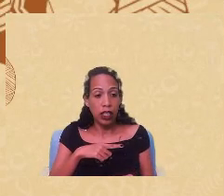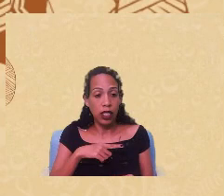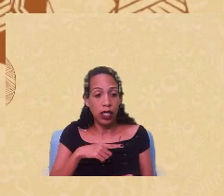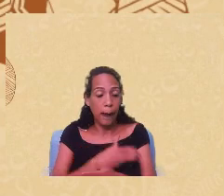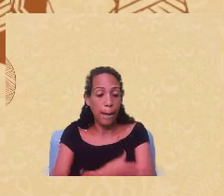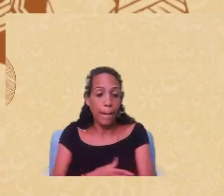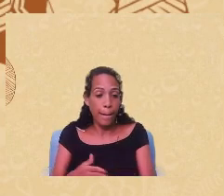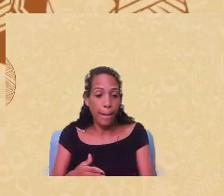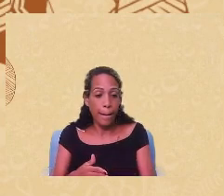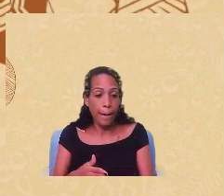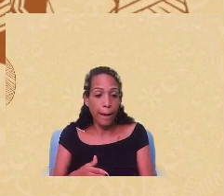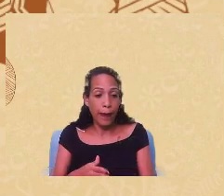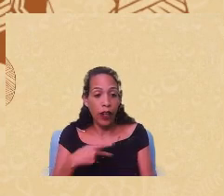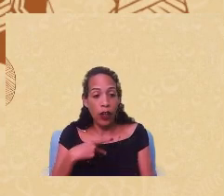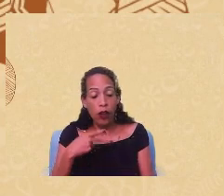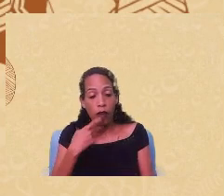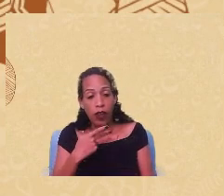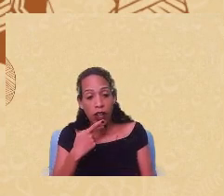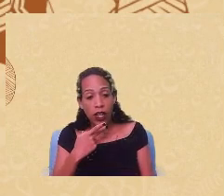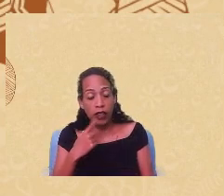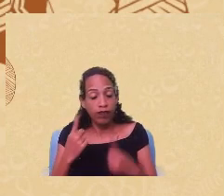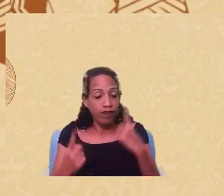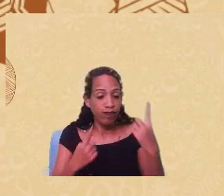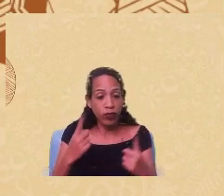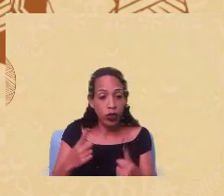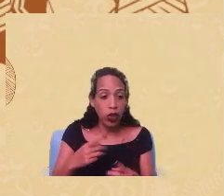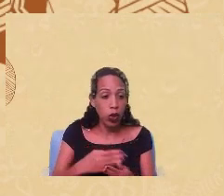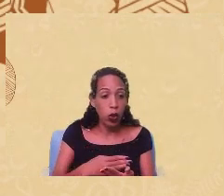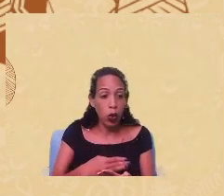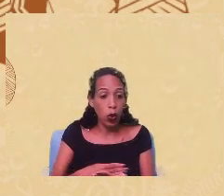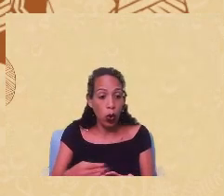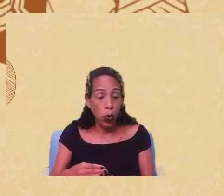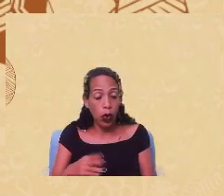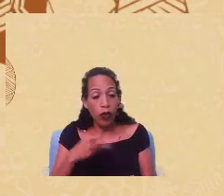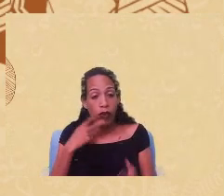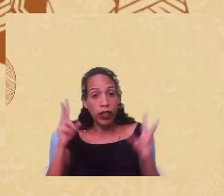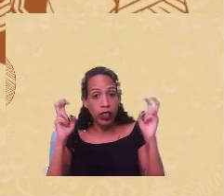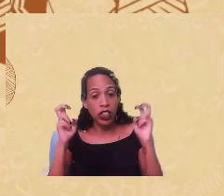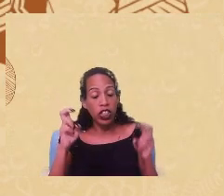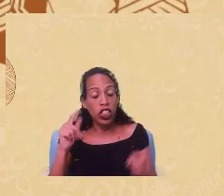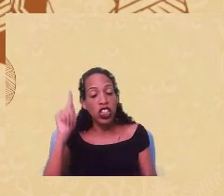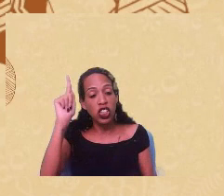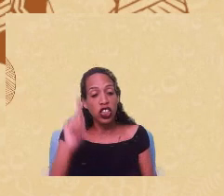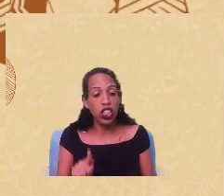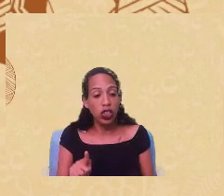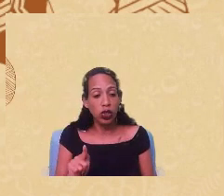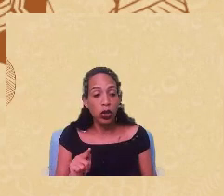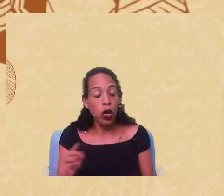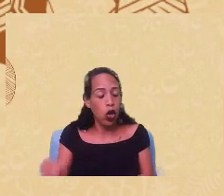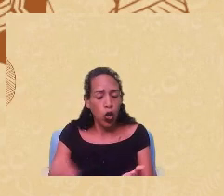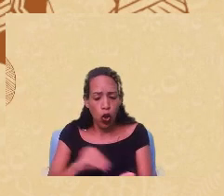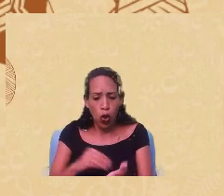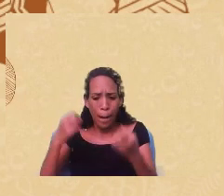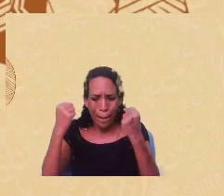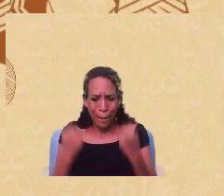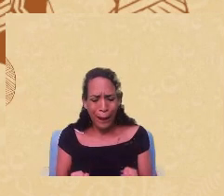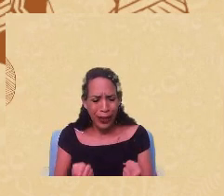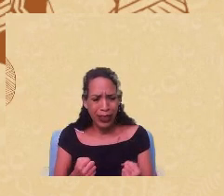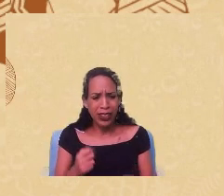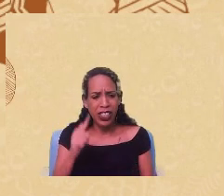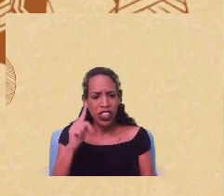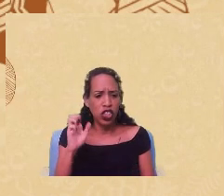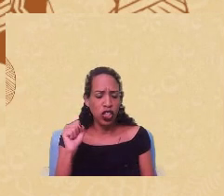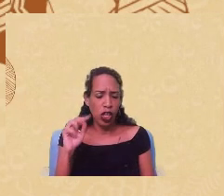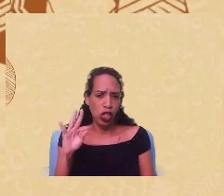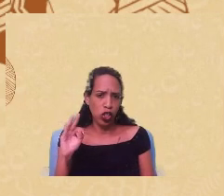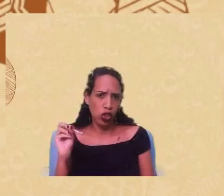e quando eu falei individualizante por exemplo quando ela vai tratar da questão dos gestores coloca todo o peso no gestor por exemplo